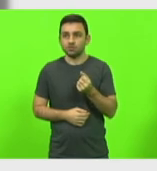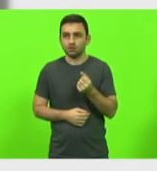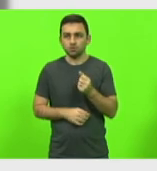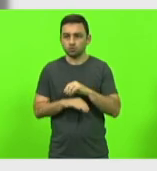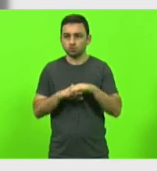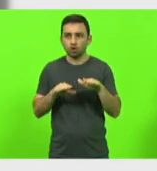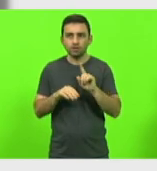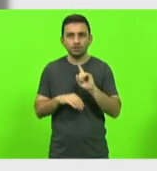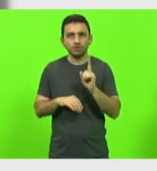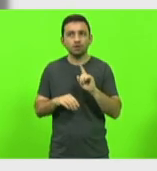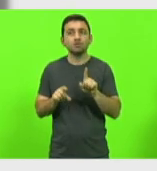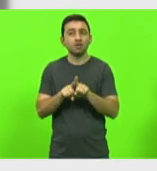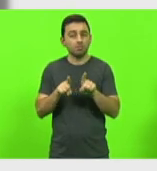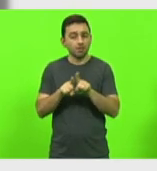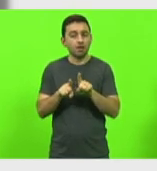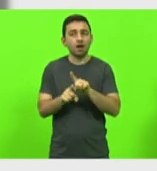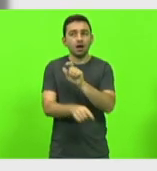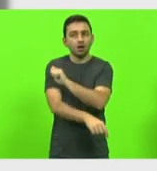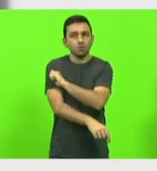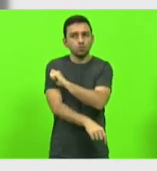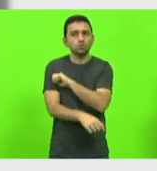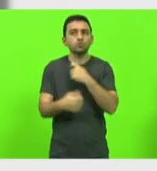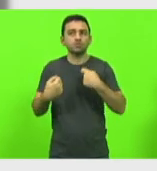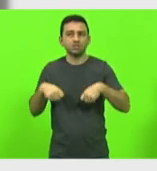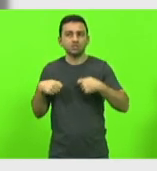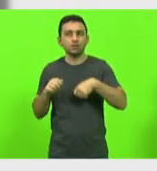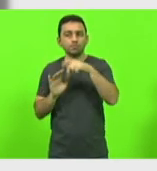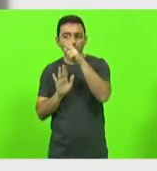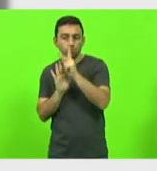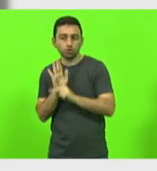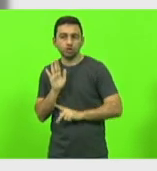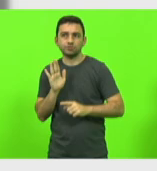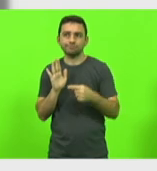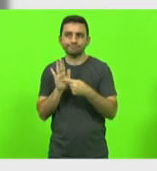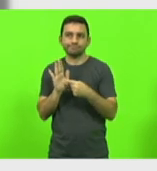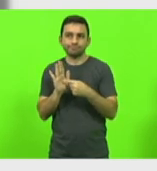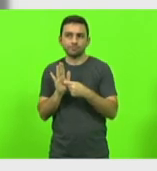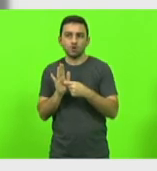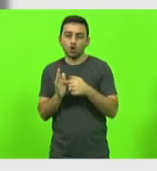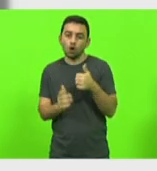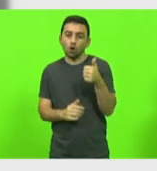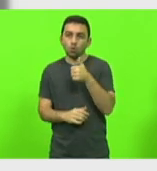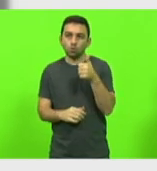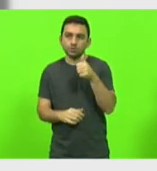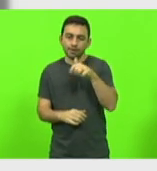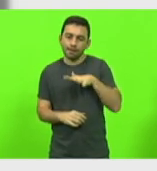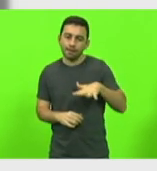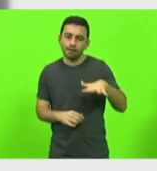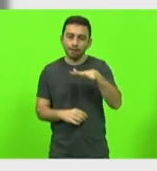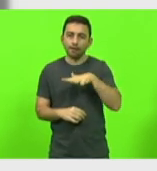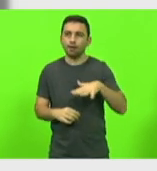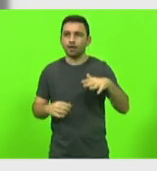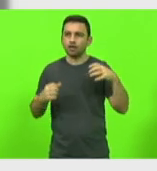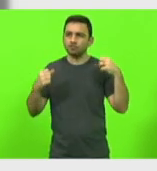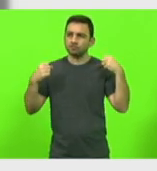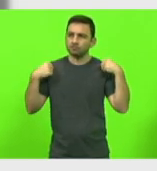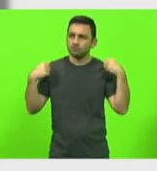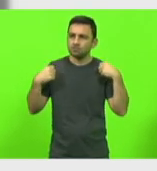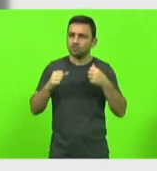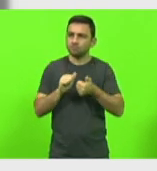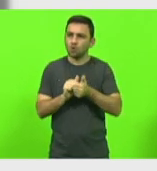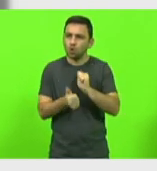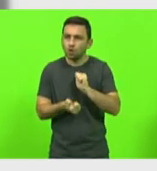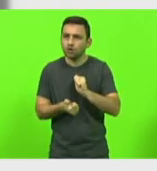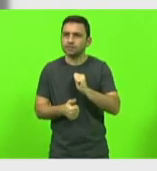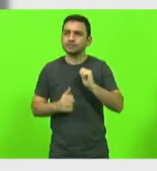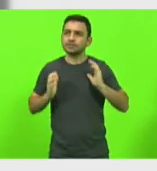precisarão viabilizar projetos nessas 11 áreas. Atividades físicas e esportes, cidadania